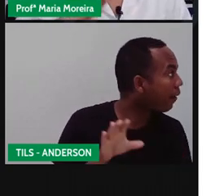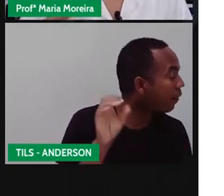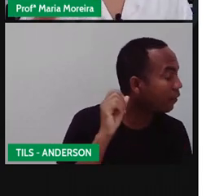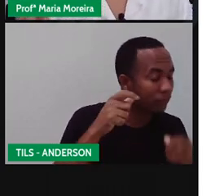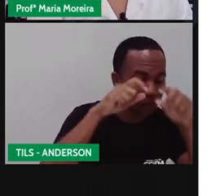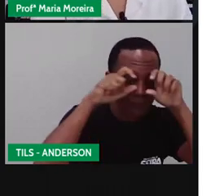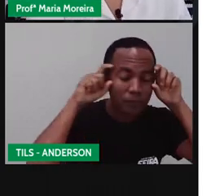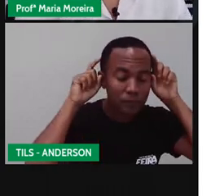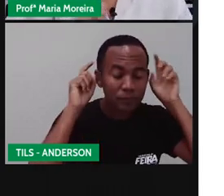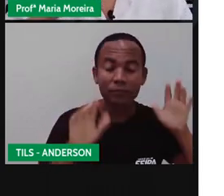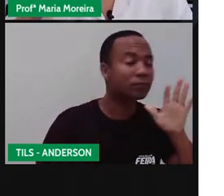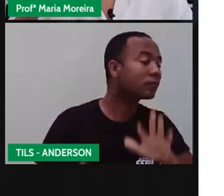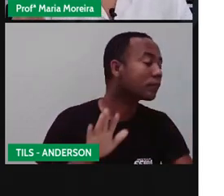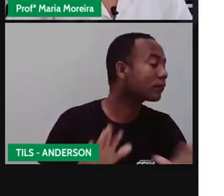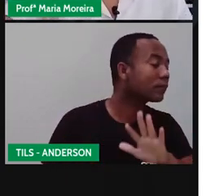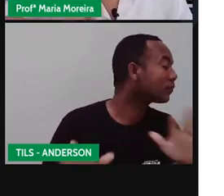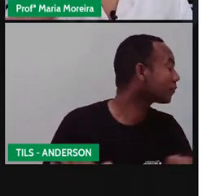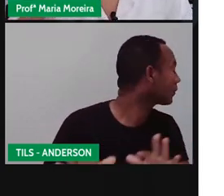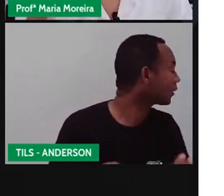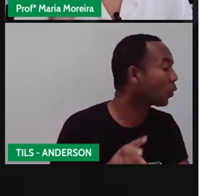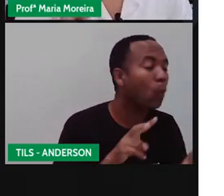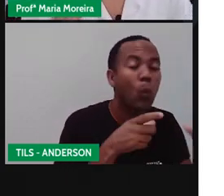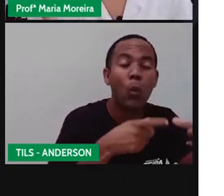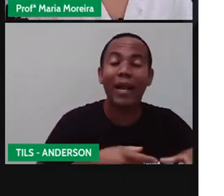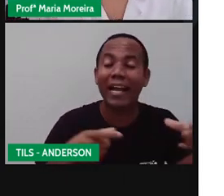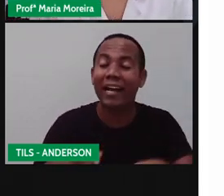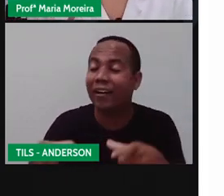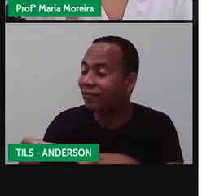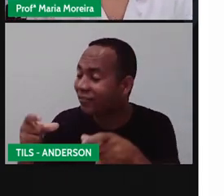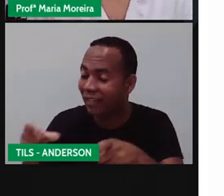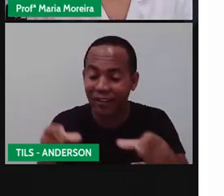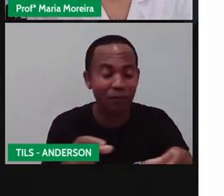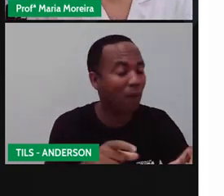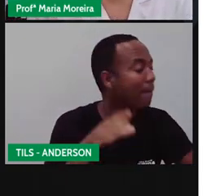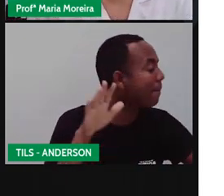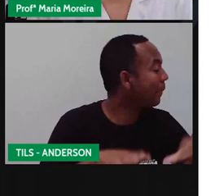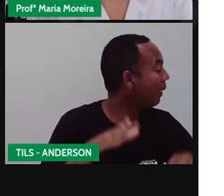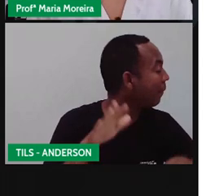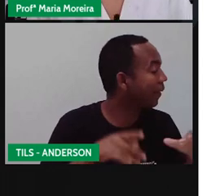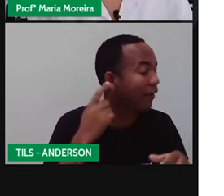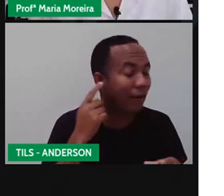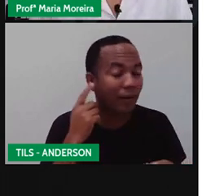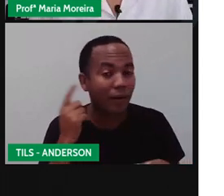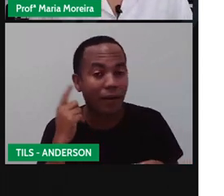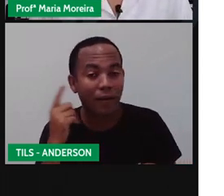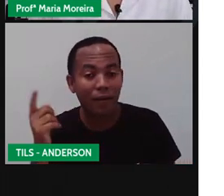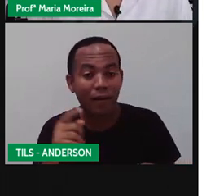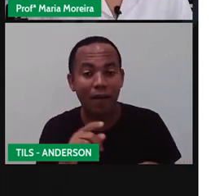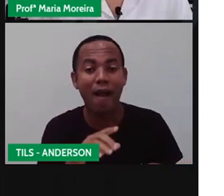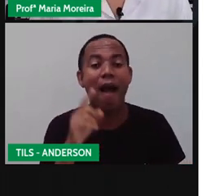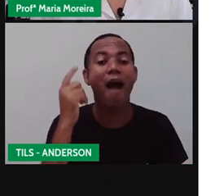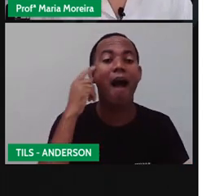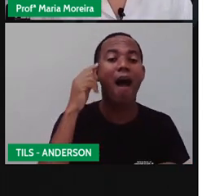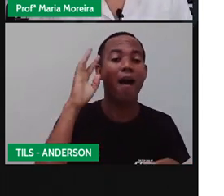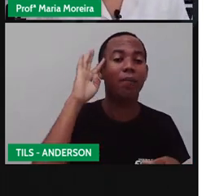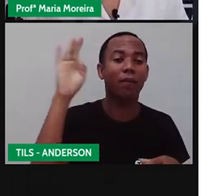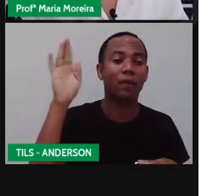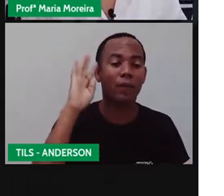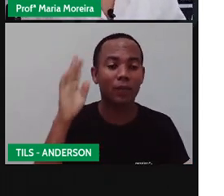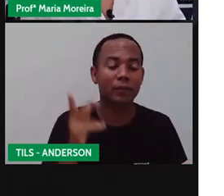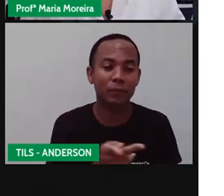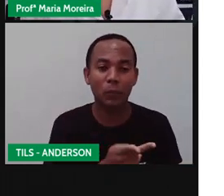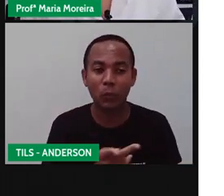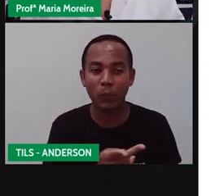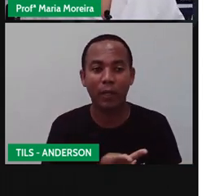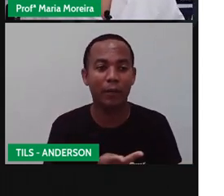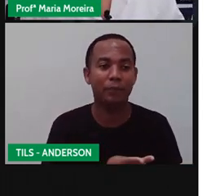com o olho vendado, ele vai, quê? Procurando saber de onde está vindo o quê? O barulho do pilão. Imagine. Seria